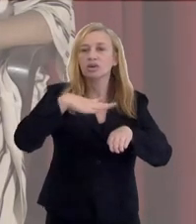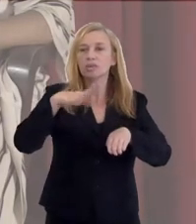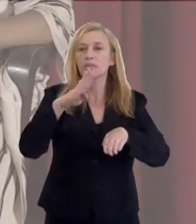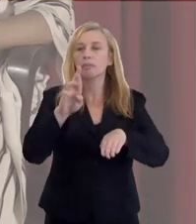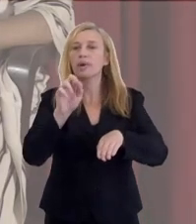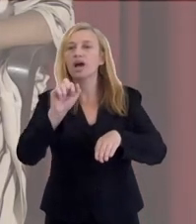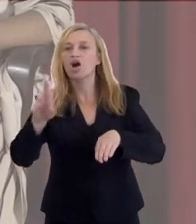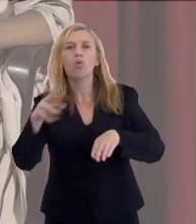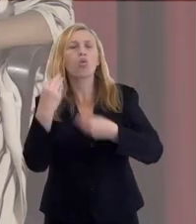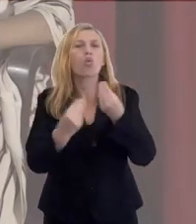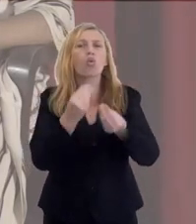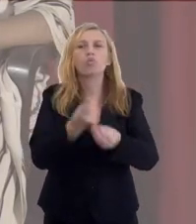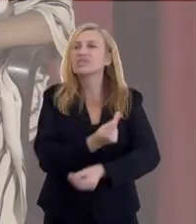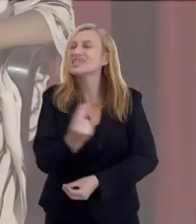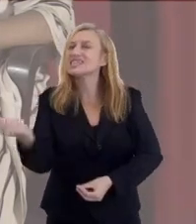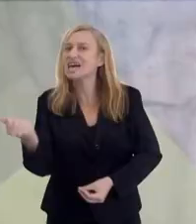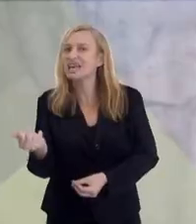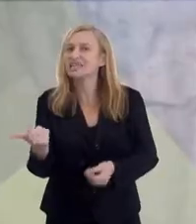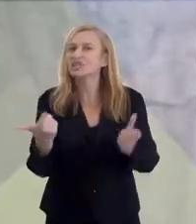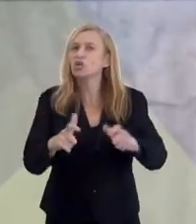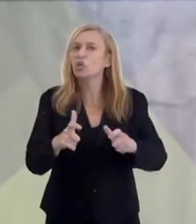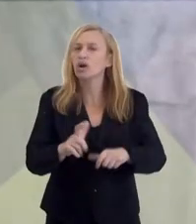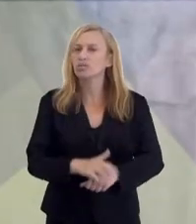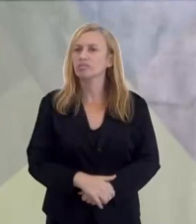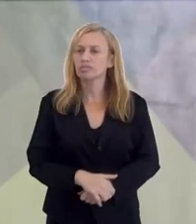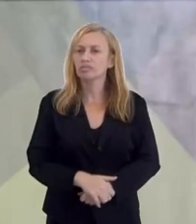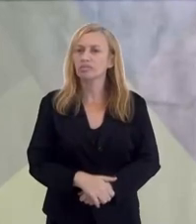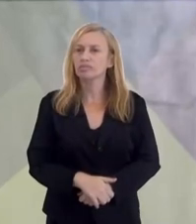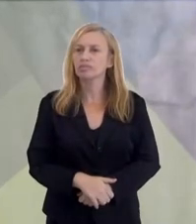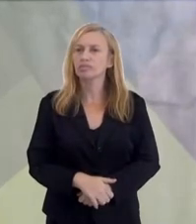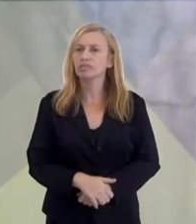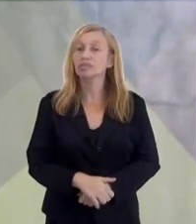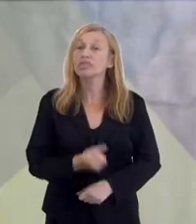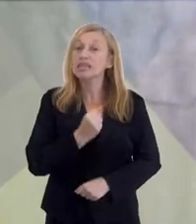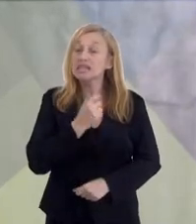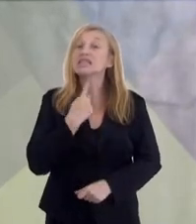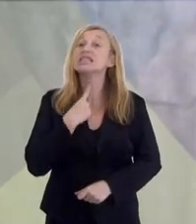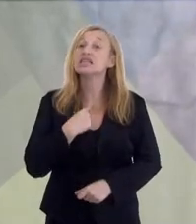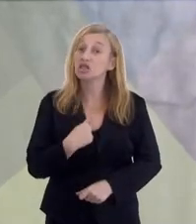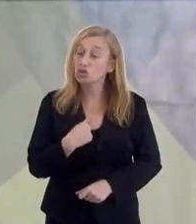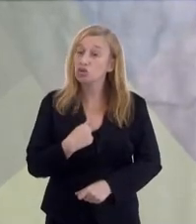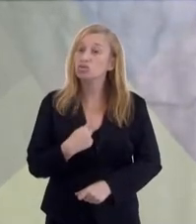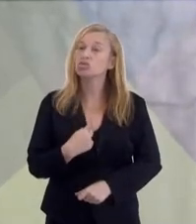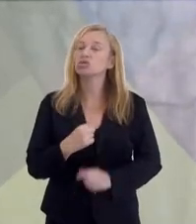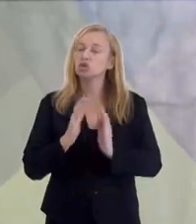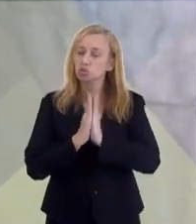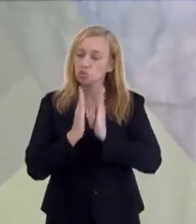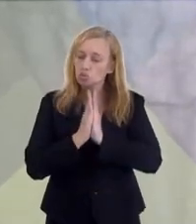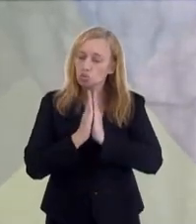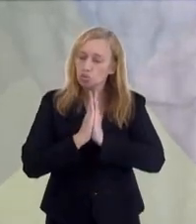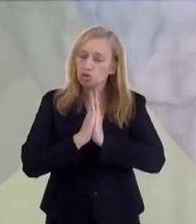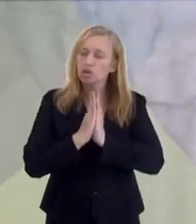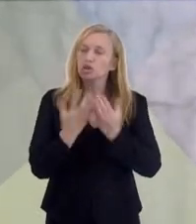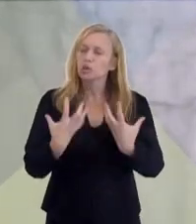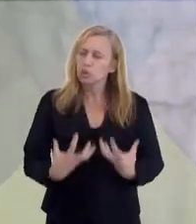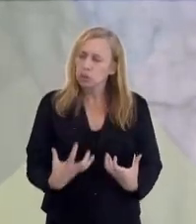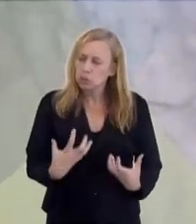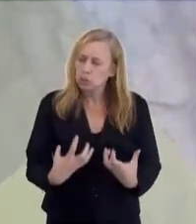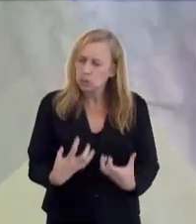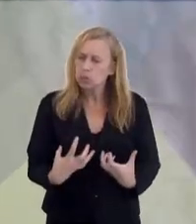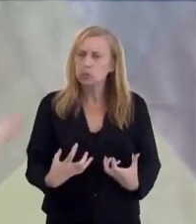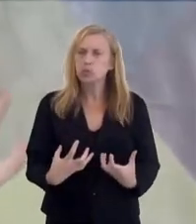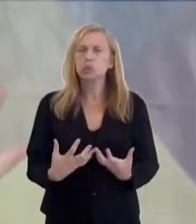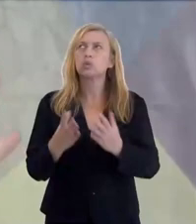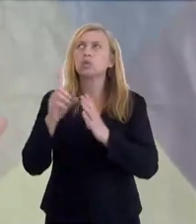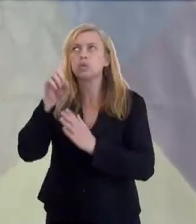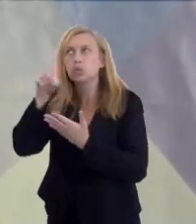a zona que a gente chama de umbral. Como é que se sai dessa região? Por vontade. Quando a gente faz uma prece, quando a diz, não, estou